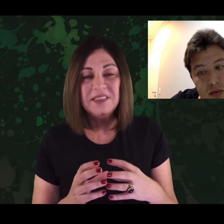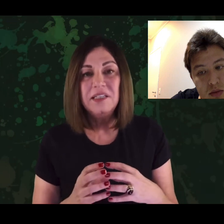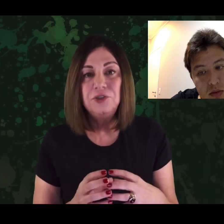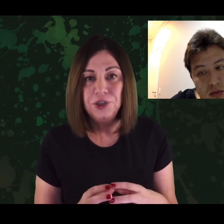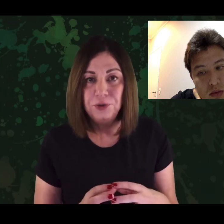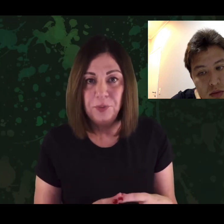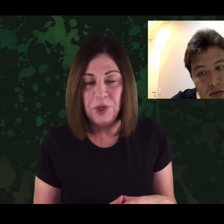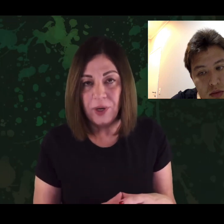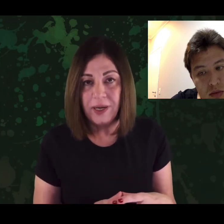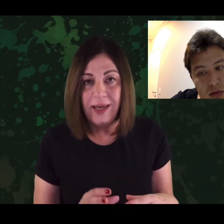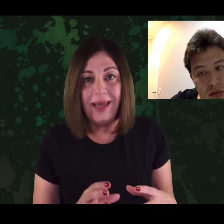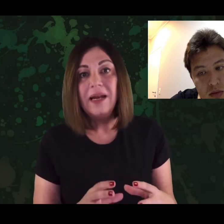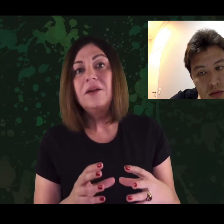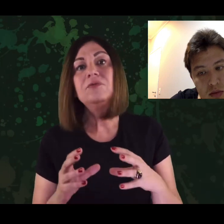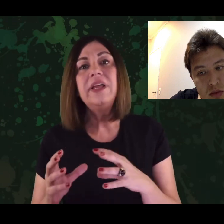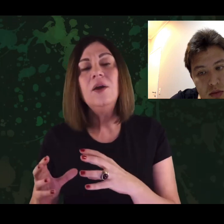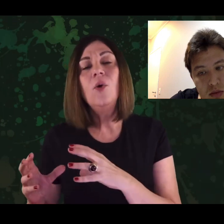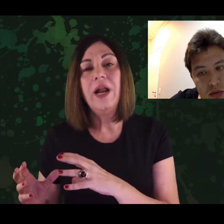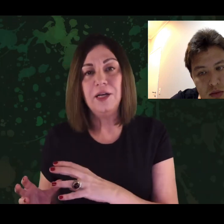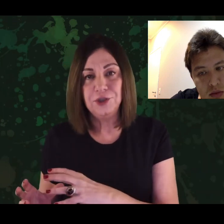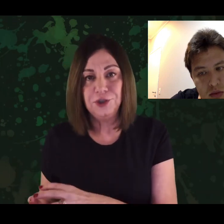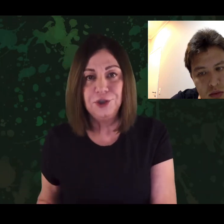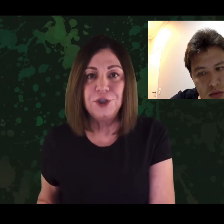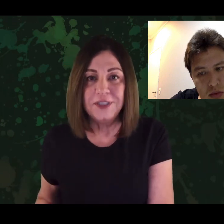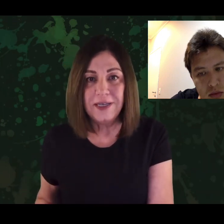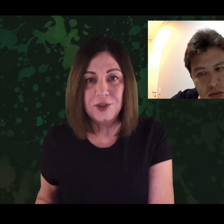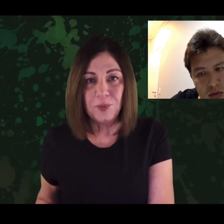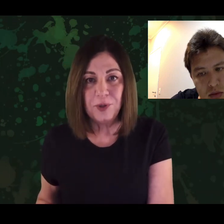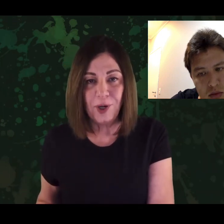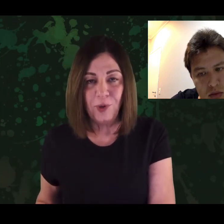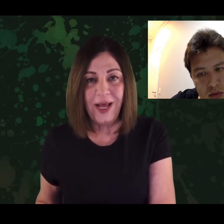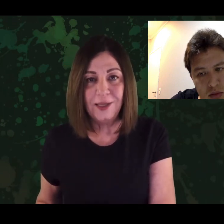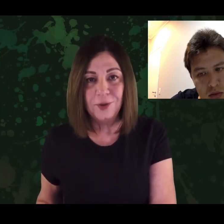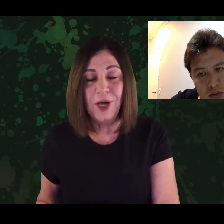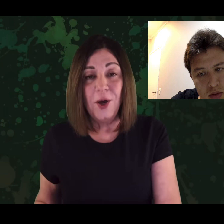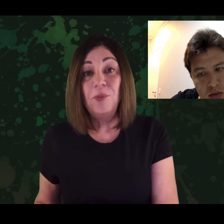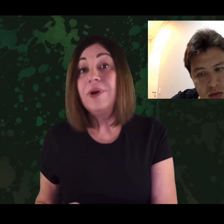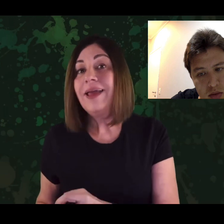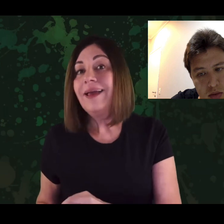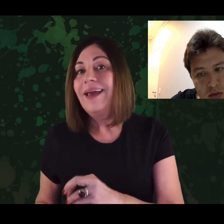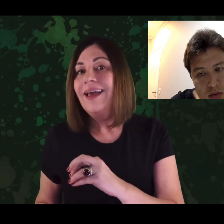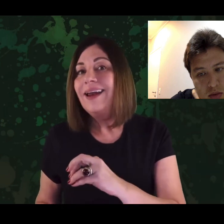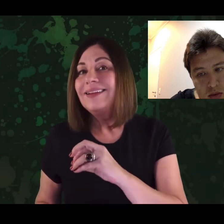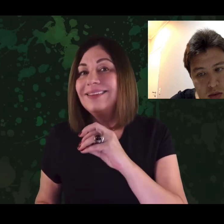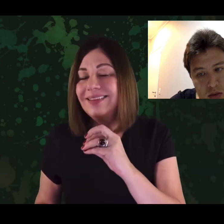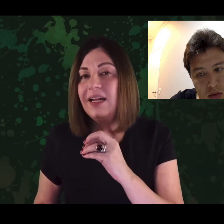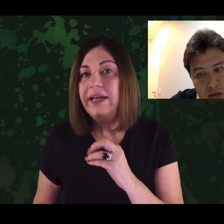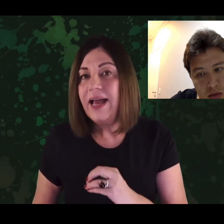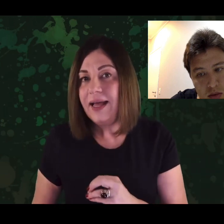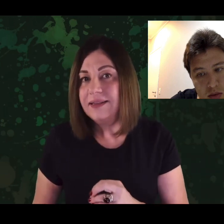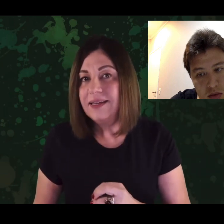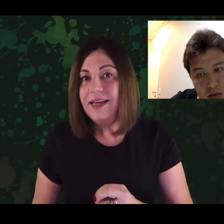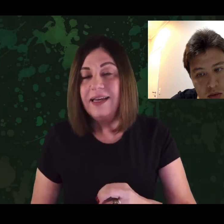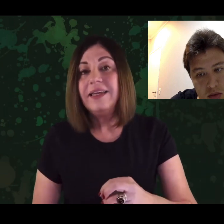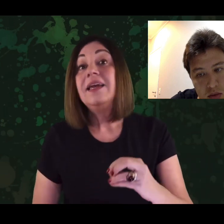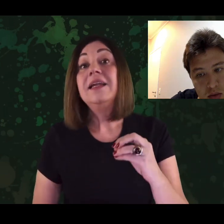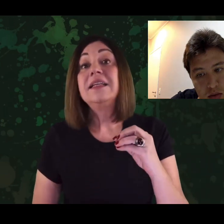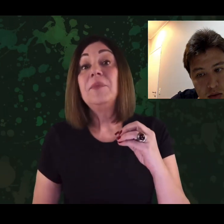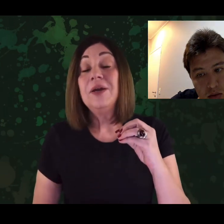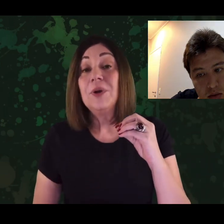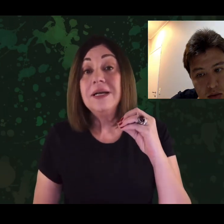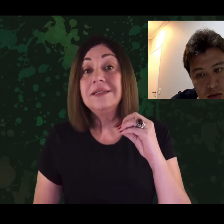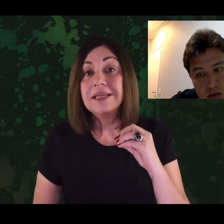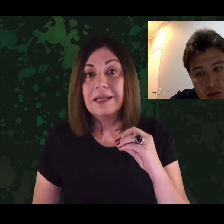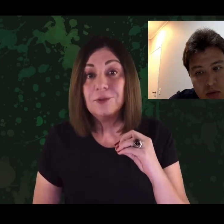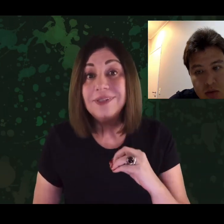desesperada, pressentindo o pior. Ela não tem coragem de dizer isso para o namorado, porque ela está ligada que